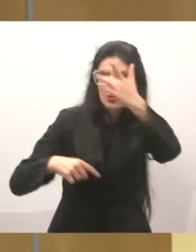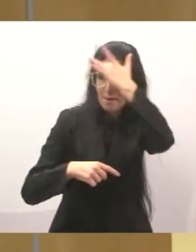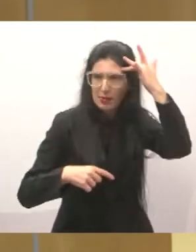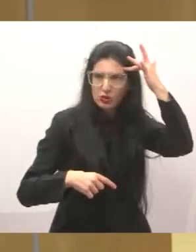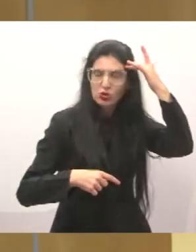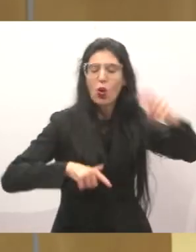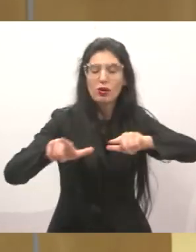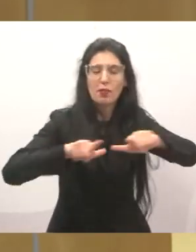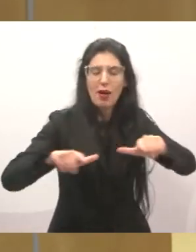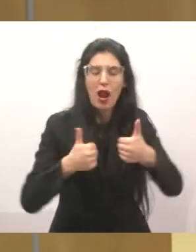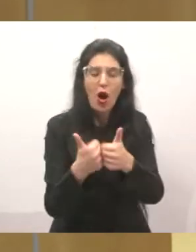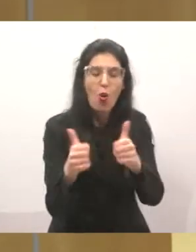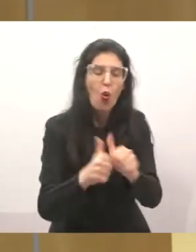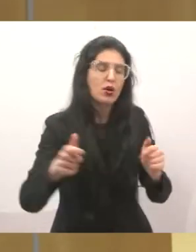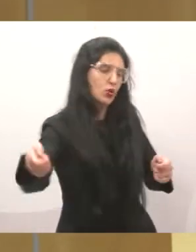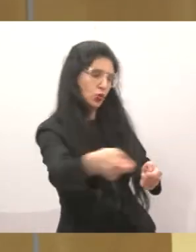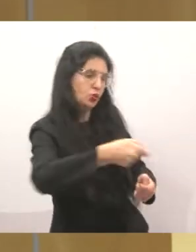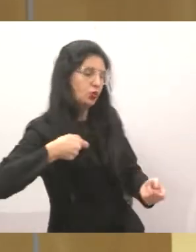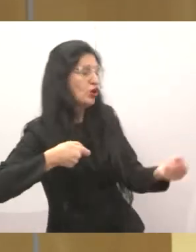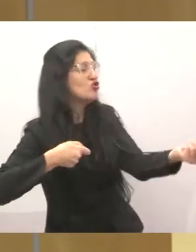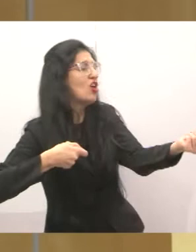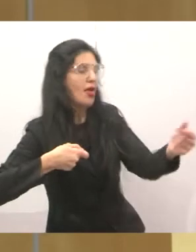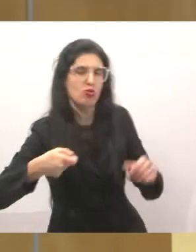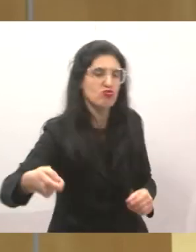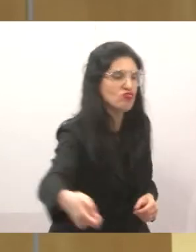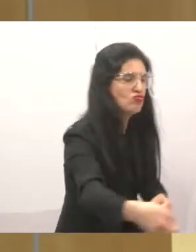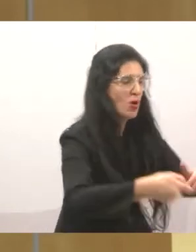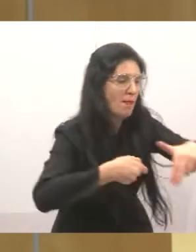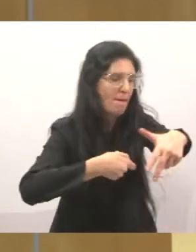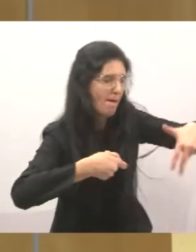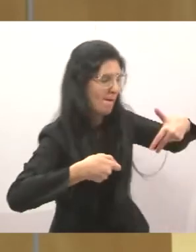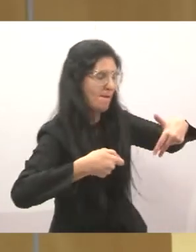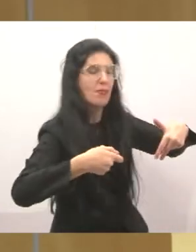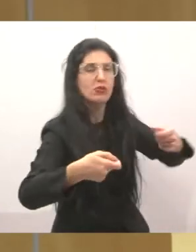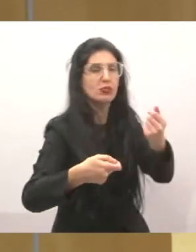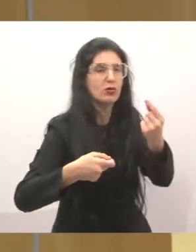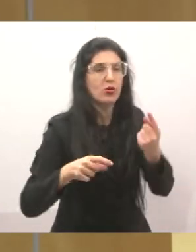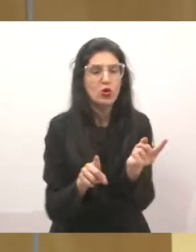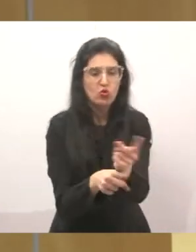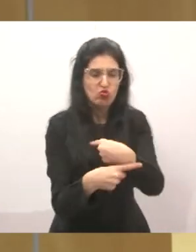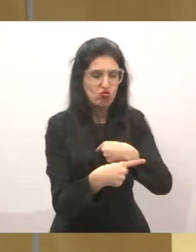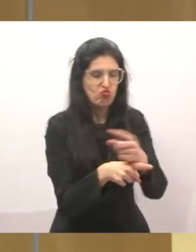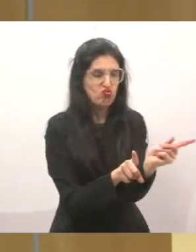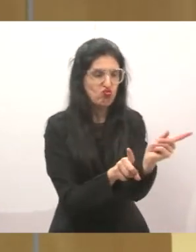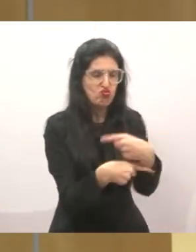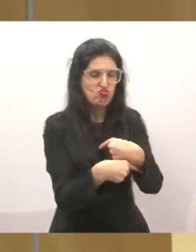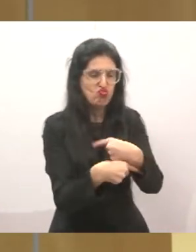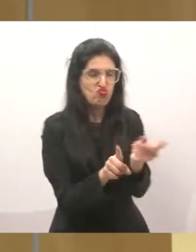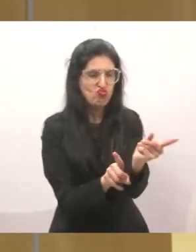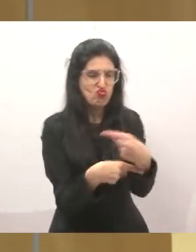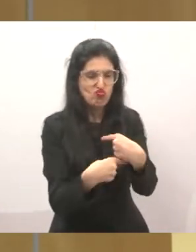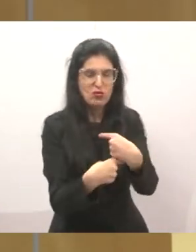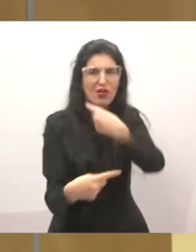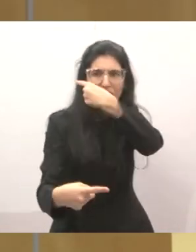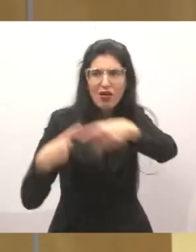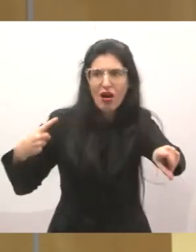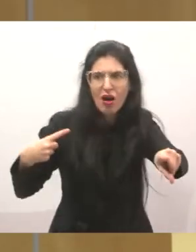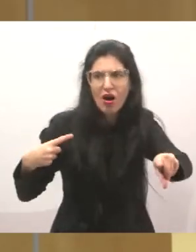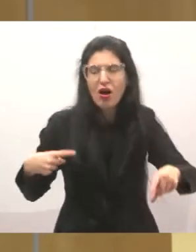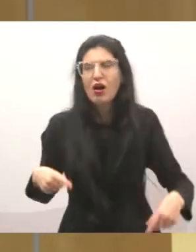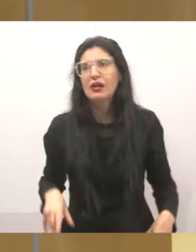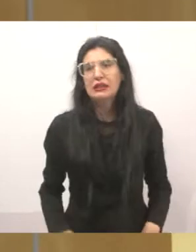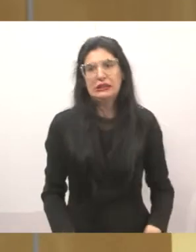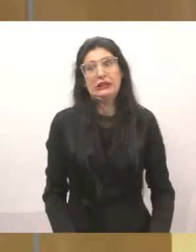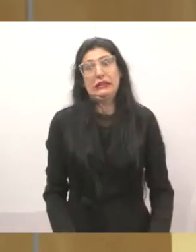o trabalho do sindicato lá em São José, cobrando a população, e a gente lamenta muito com o